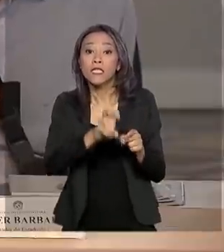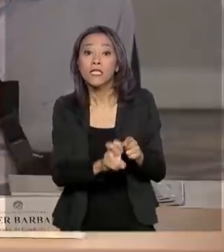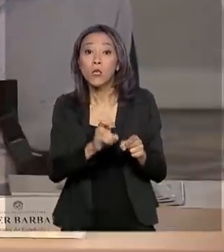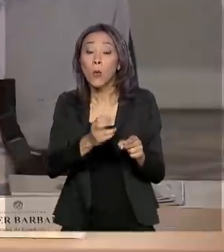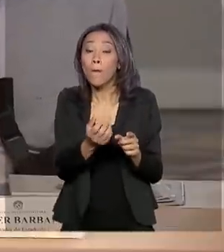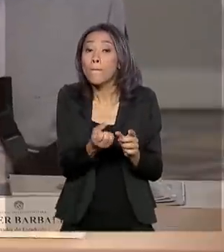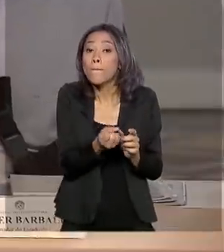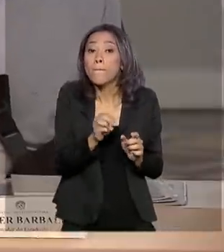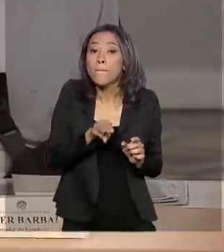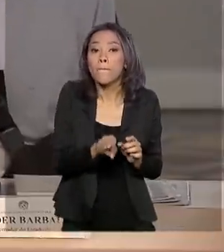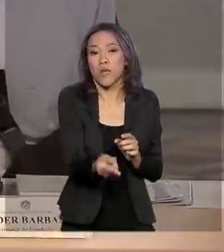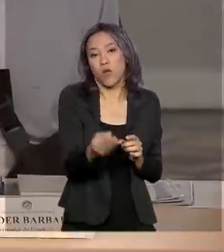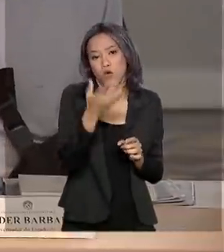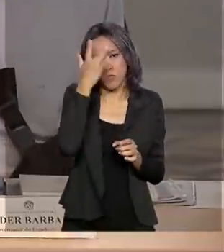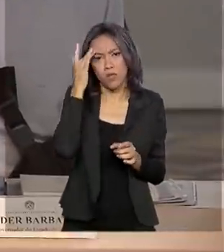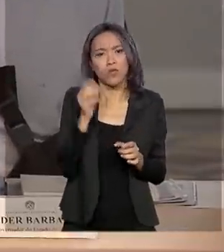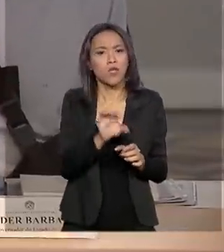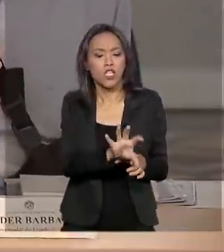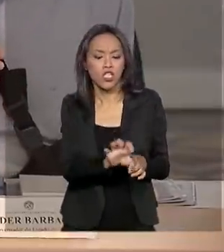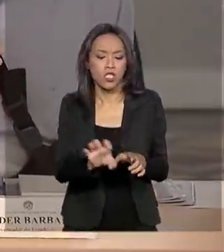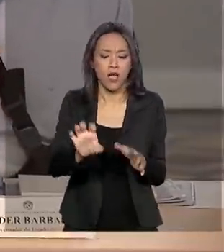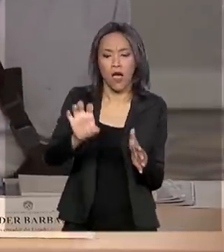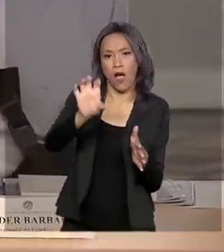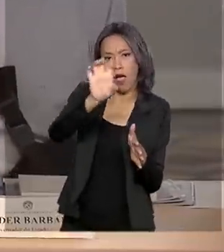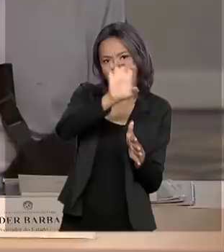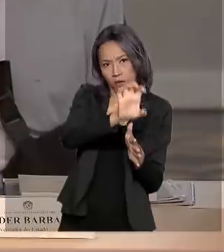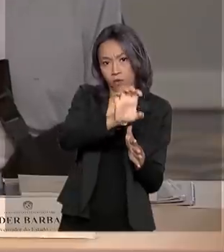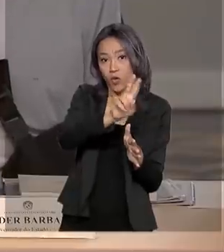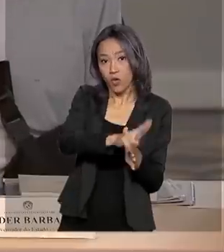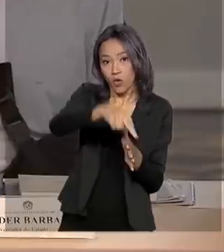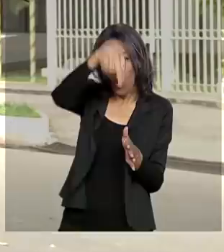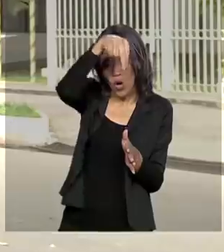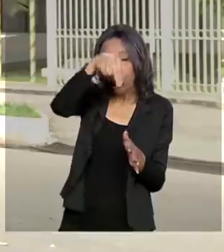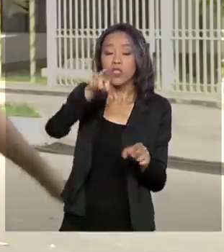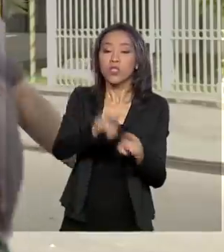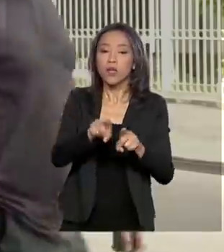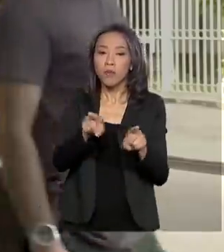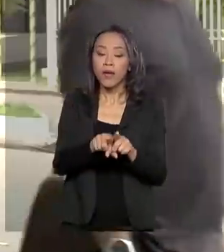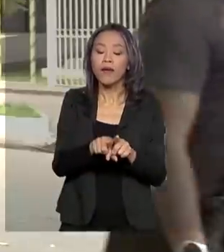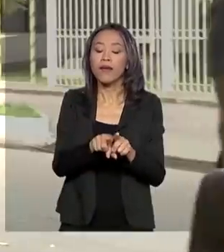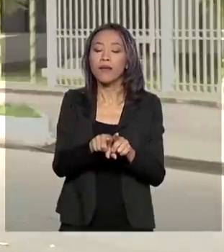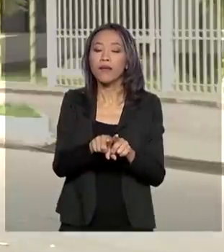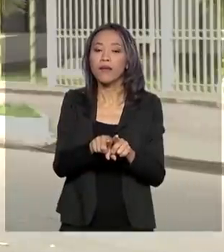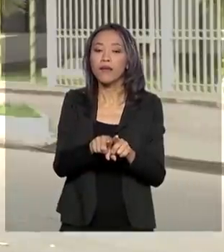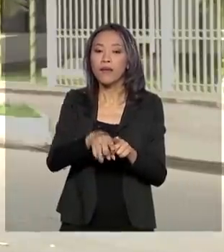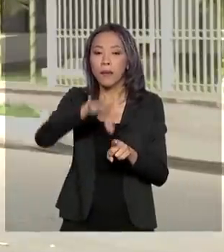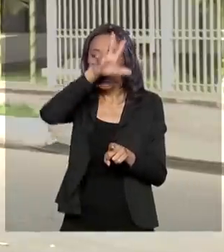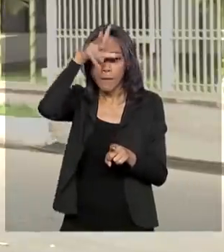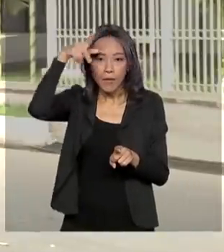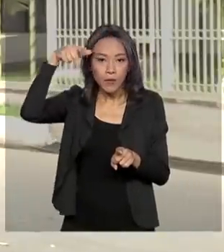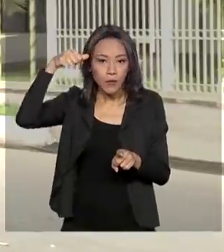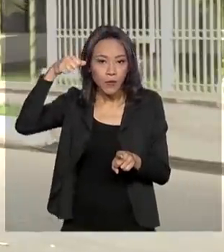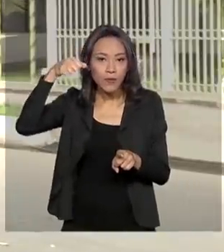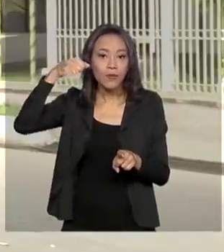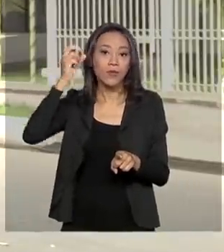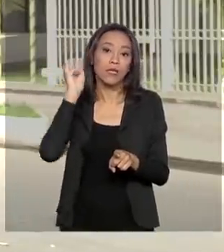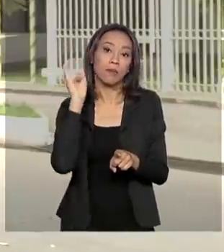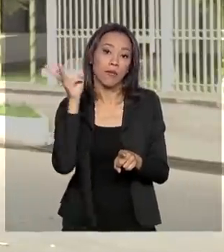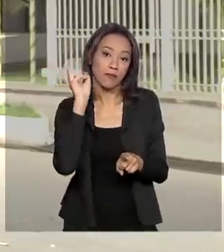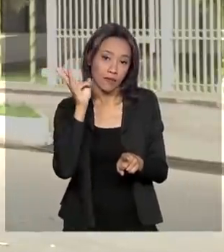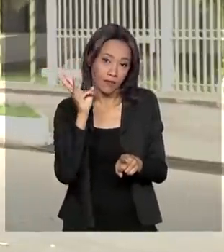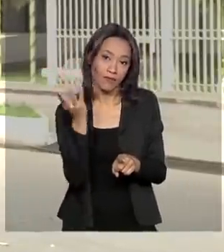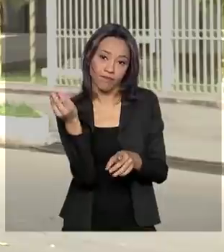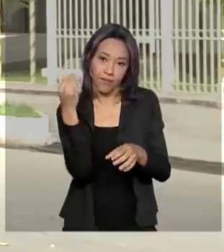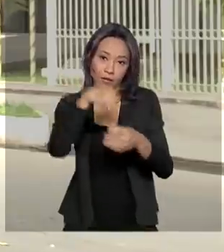pessoas. É formada por todos os estados da região Norte e também pelo Mato Grosso e Maranhão. E